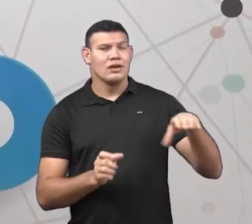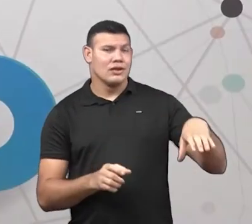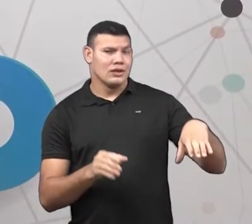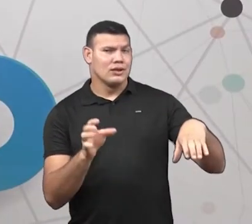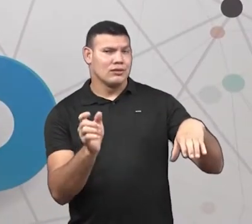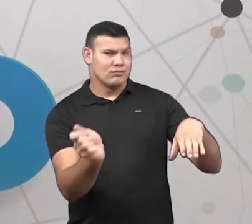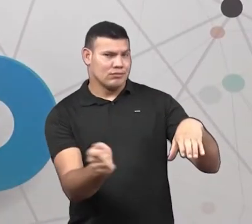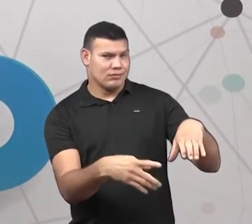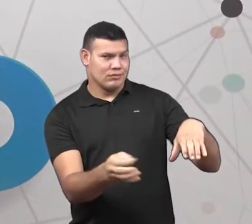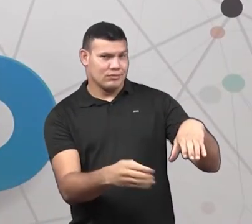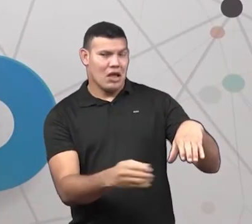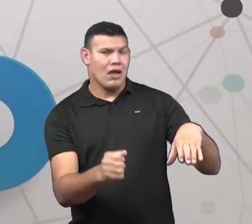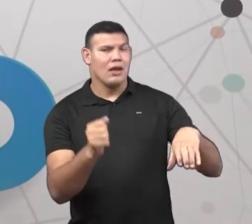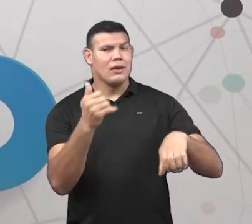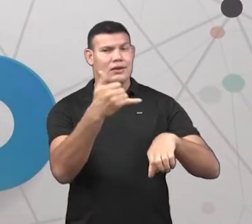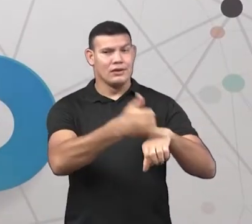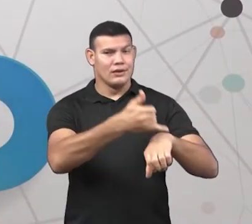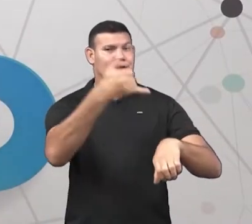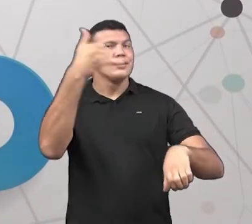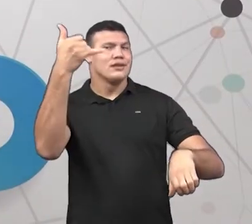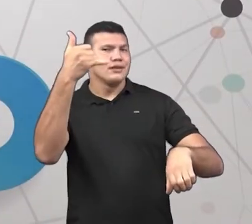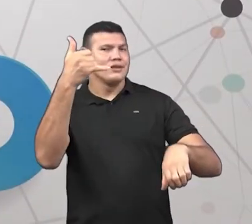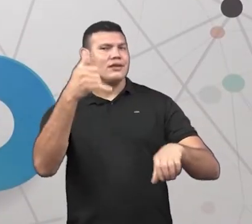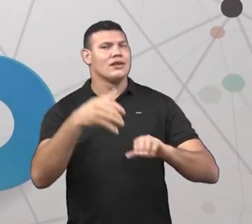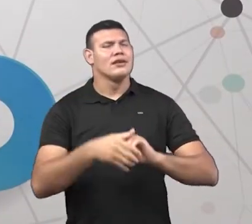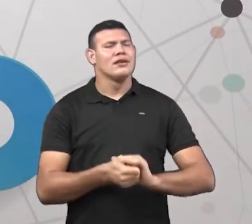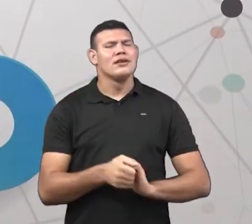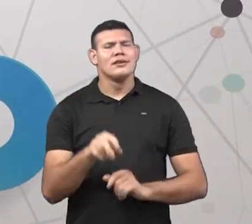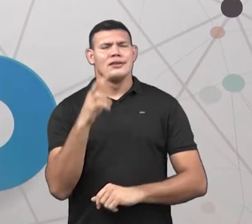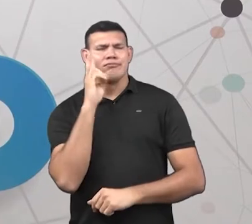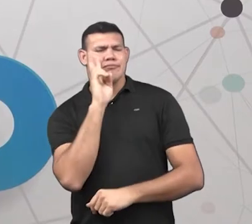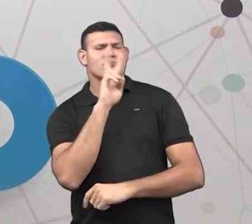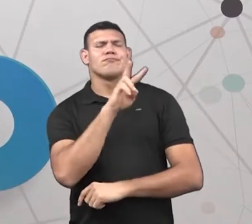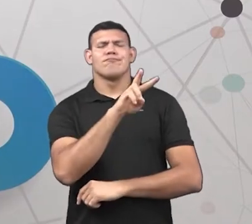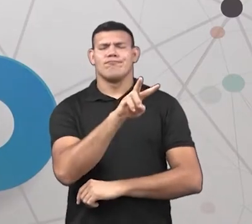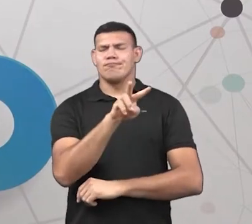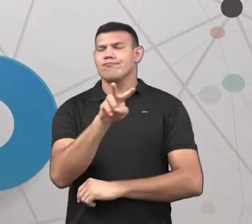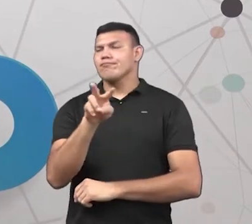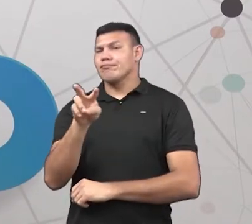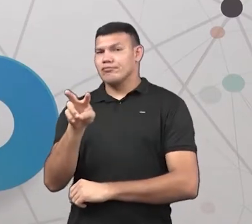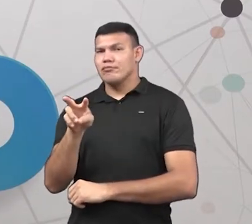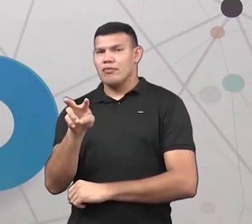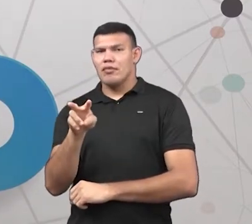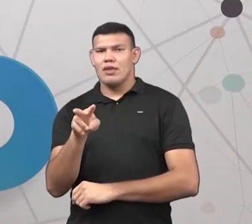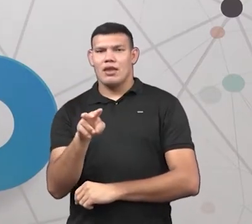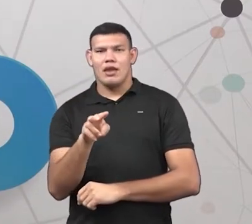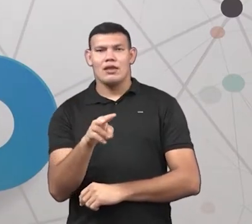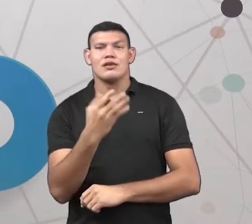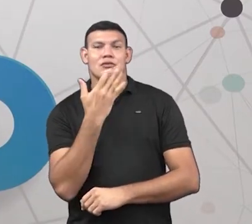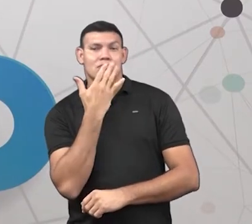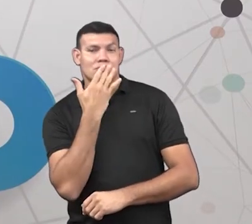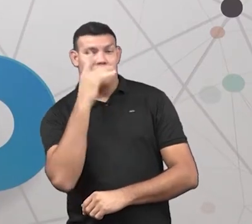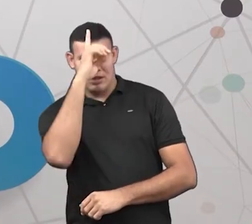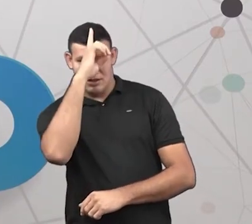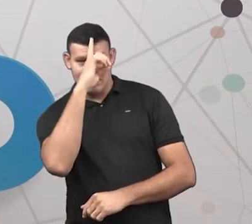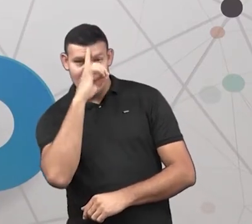Todas as vezes que eu vejo aquele lixeiro lá, né?